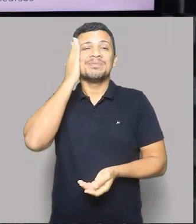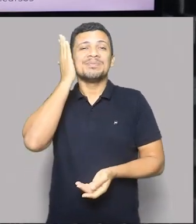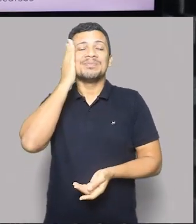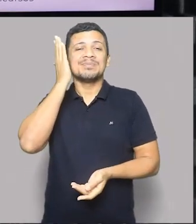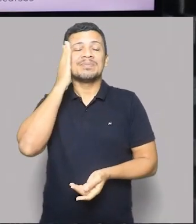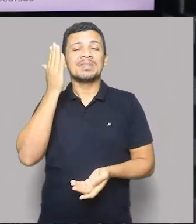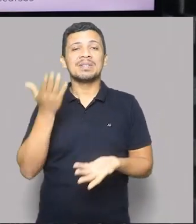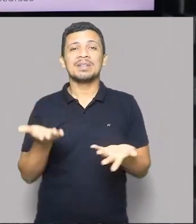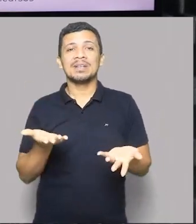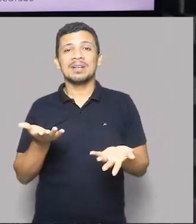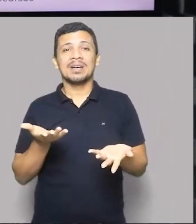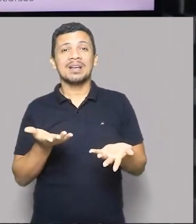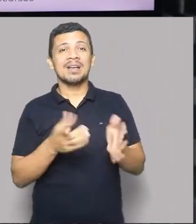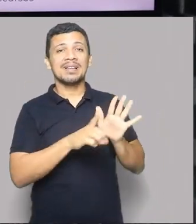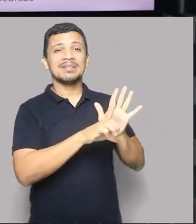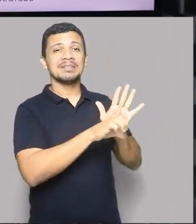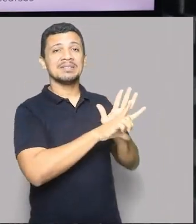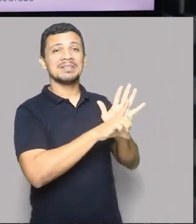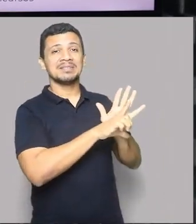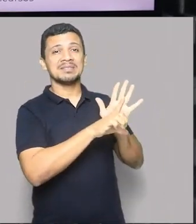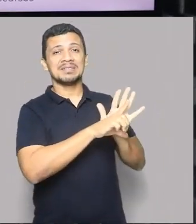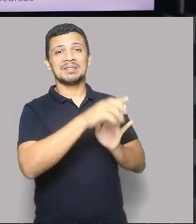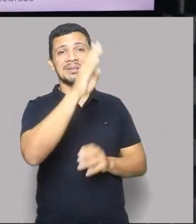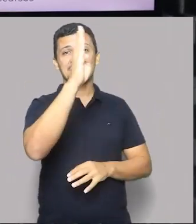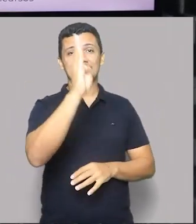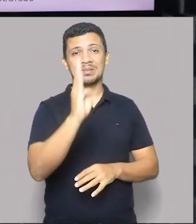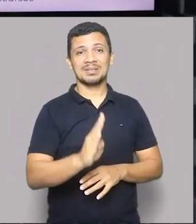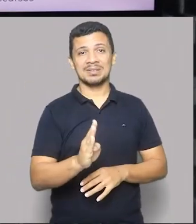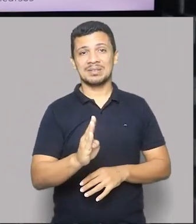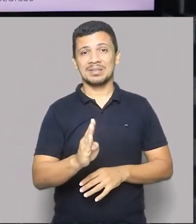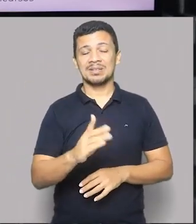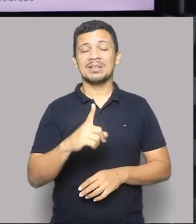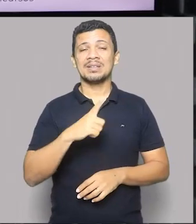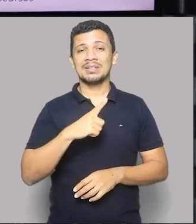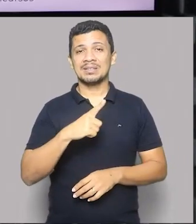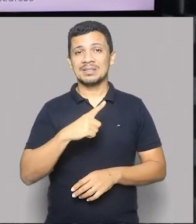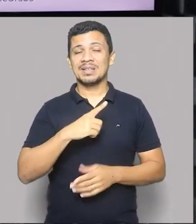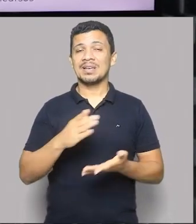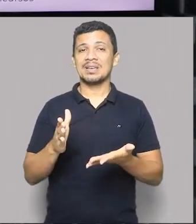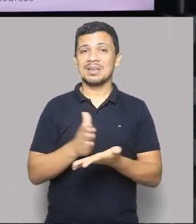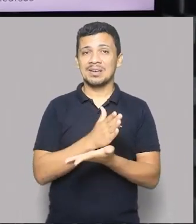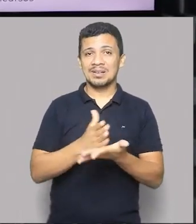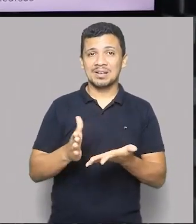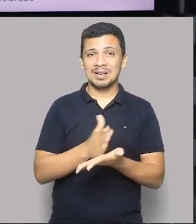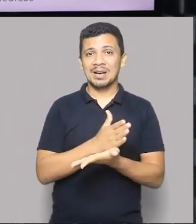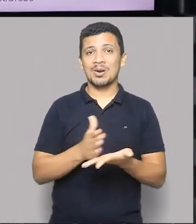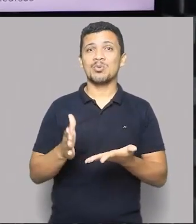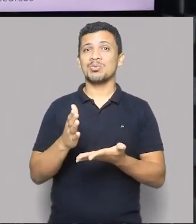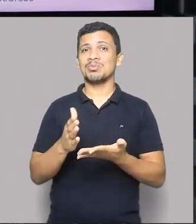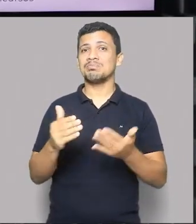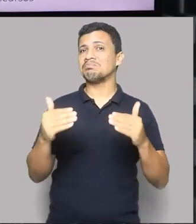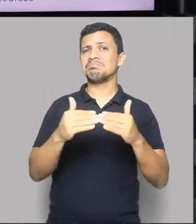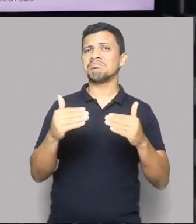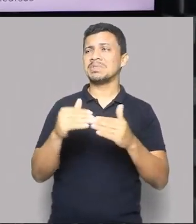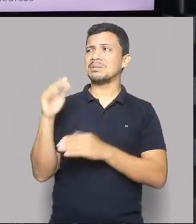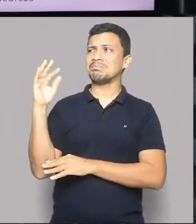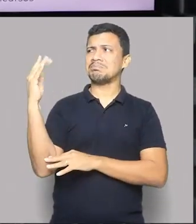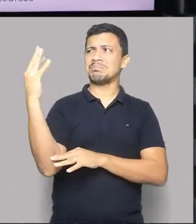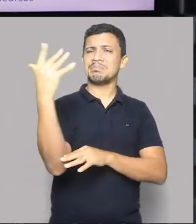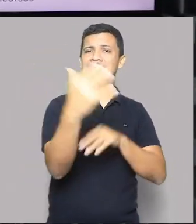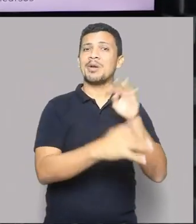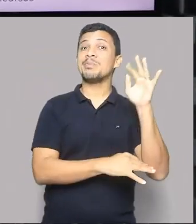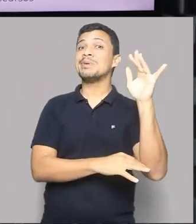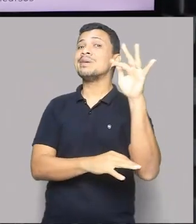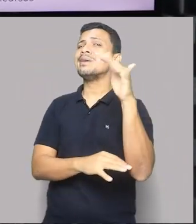da legislação brasileira tem algo em torno do nosso meio ambiente. Um meio